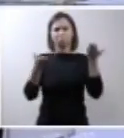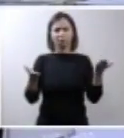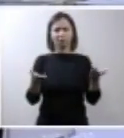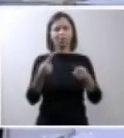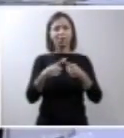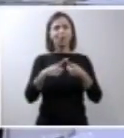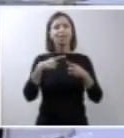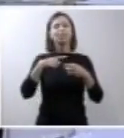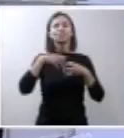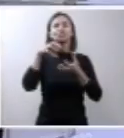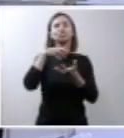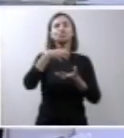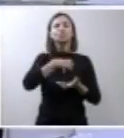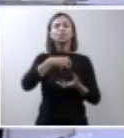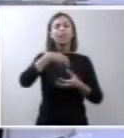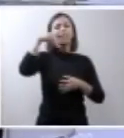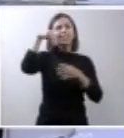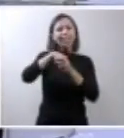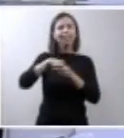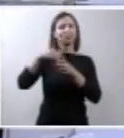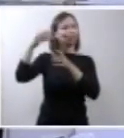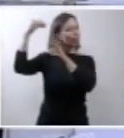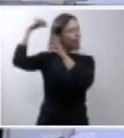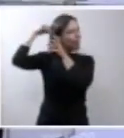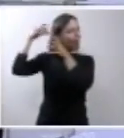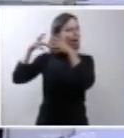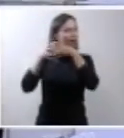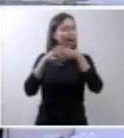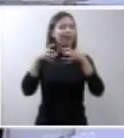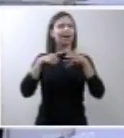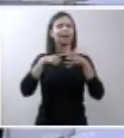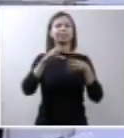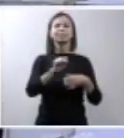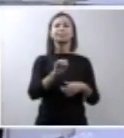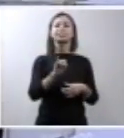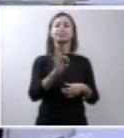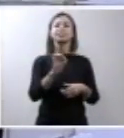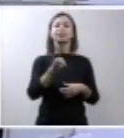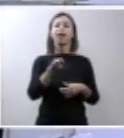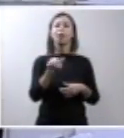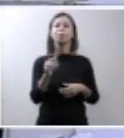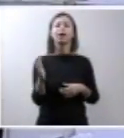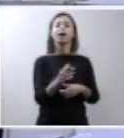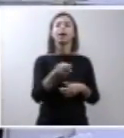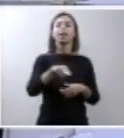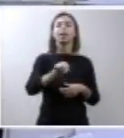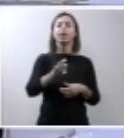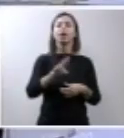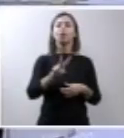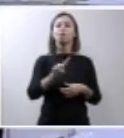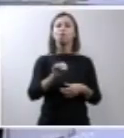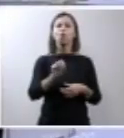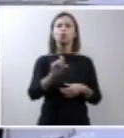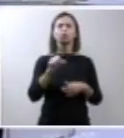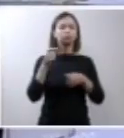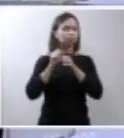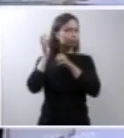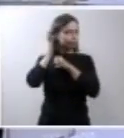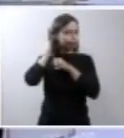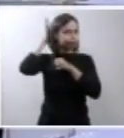anatômica que nós conhecemos do sistema nervoso. Esse processo inicia por volta do